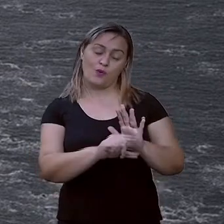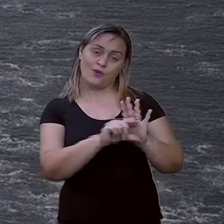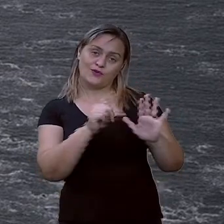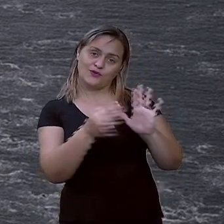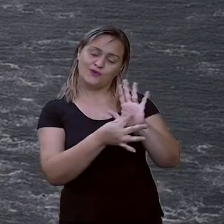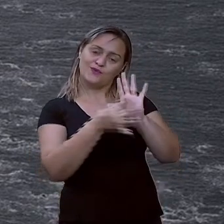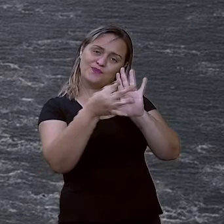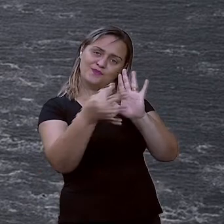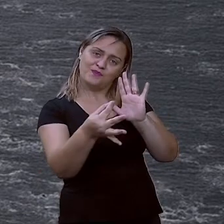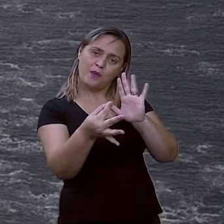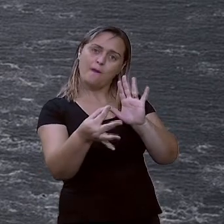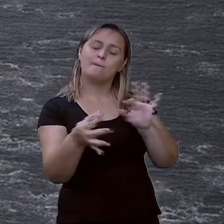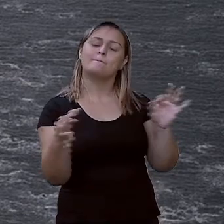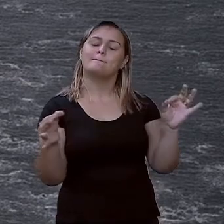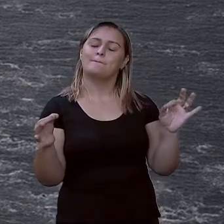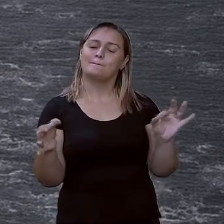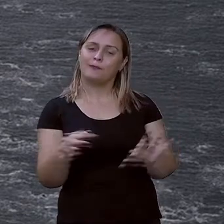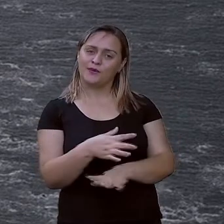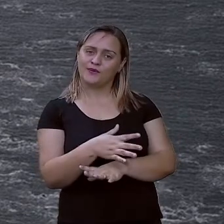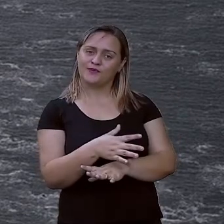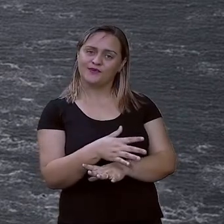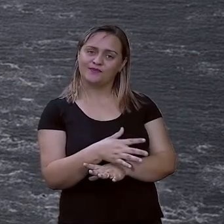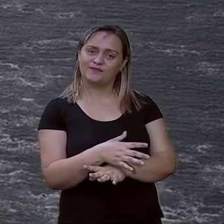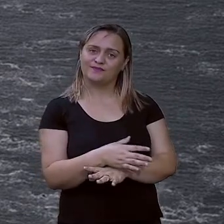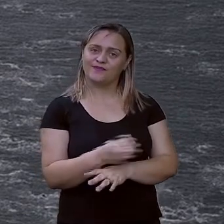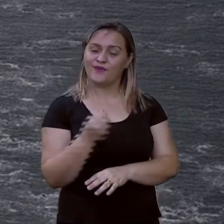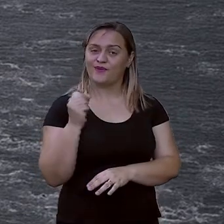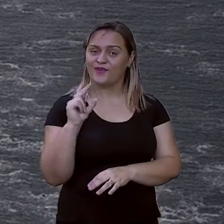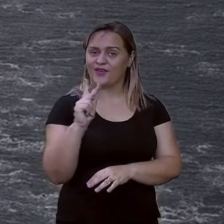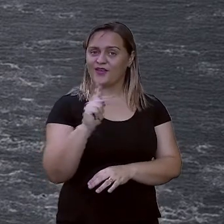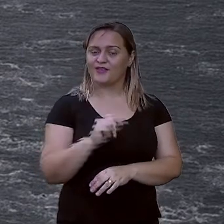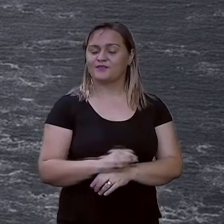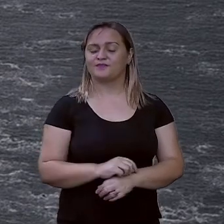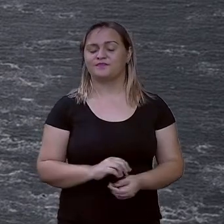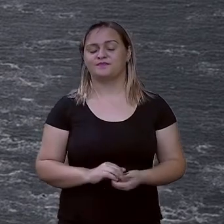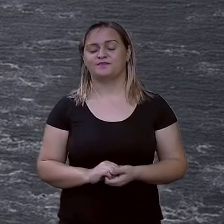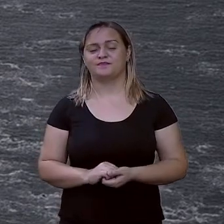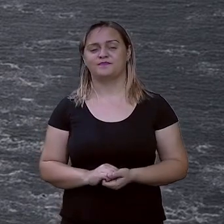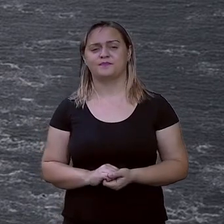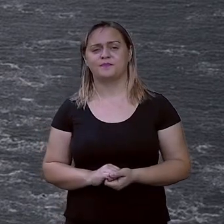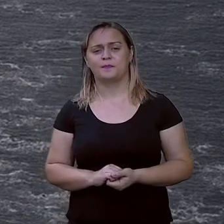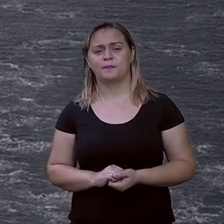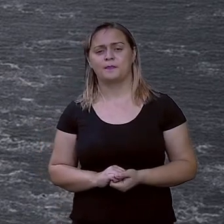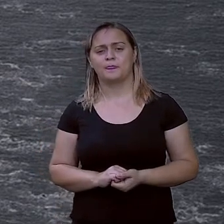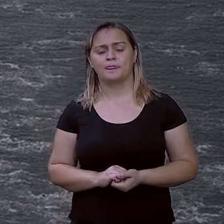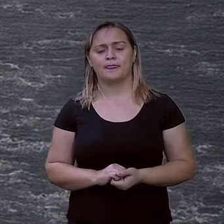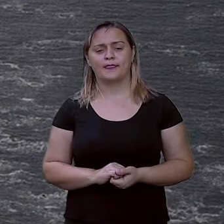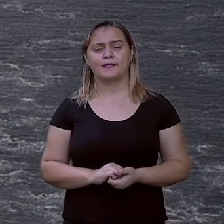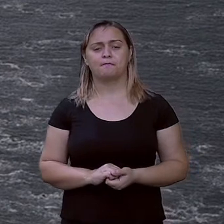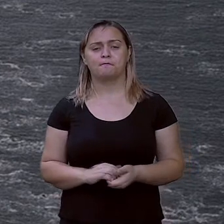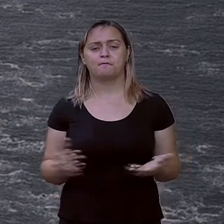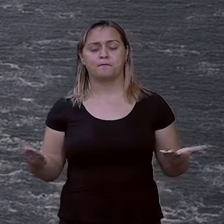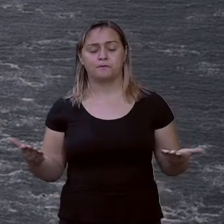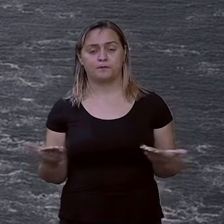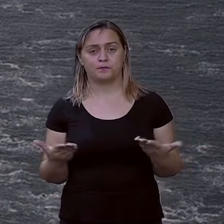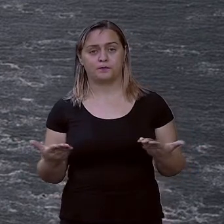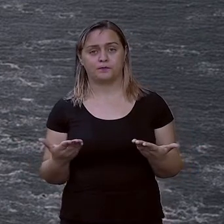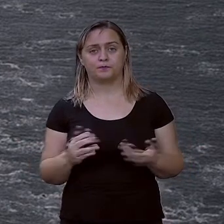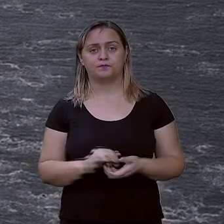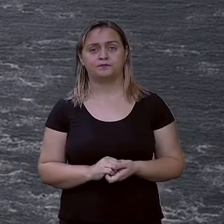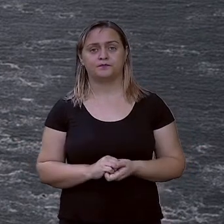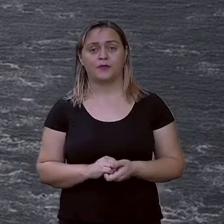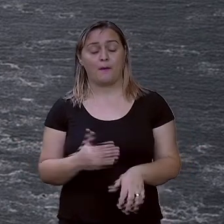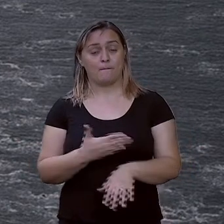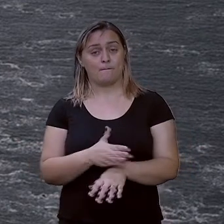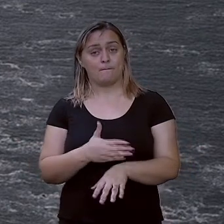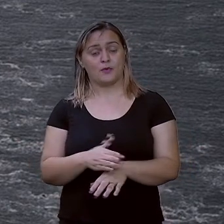própria parte para você, aluno, ok? Para você, estudante. Agora, eu trouxe para a nossa prática de